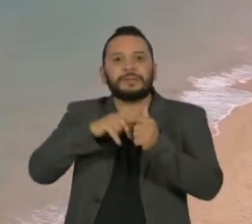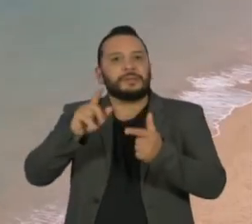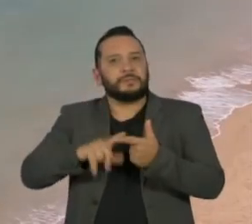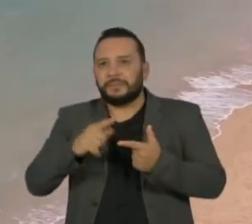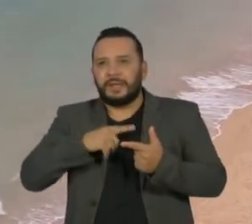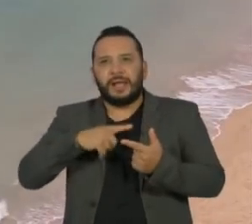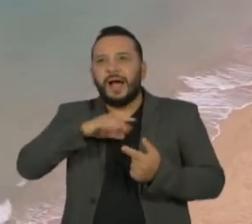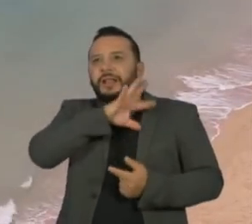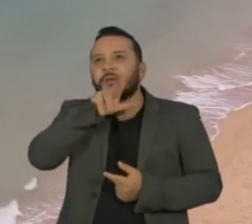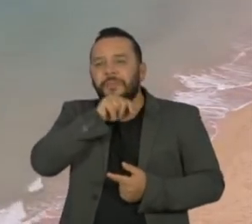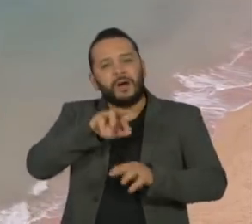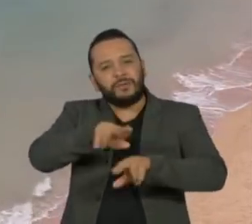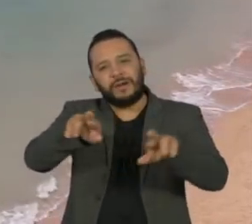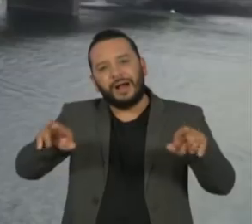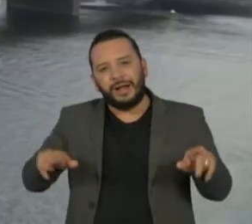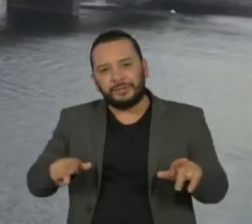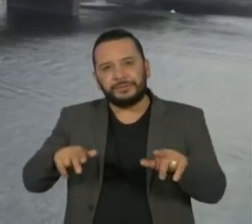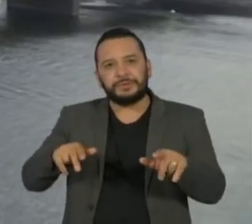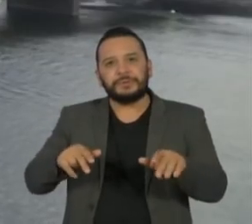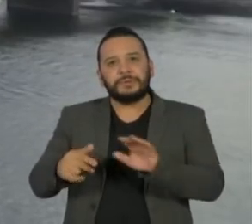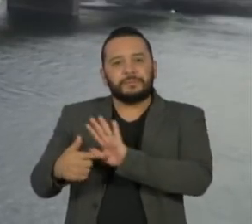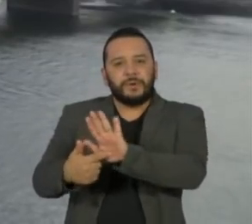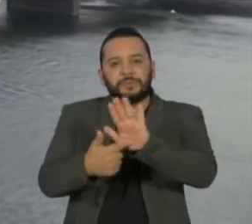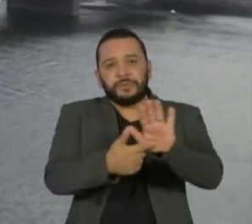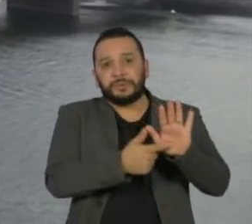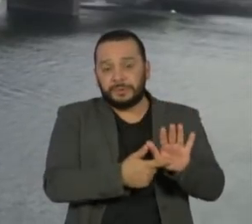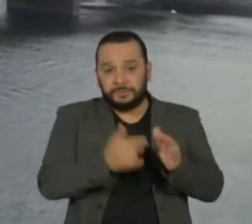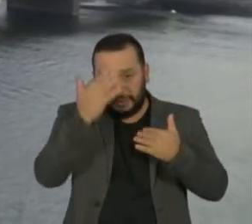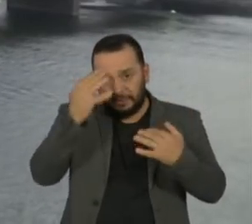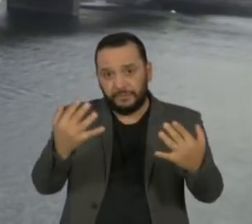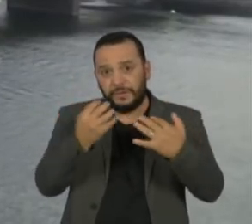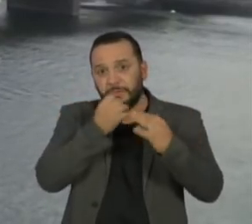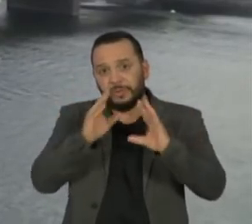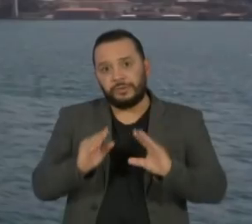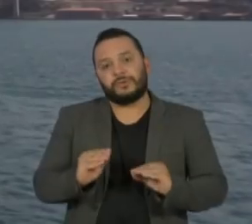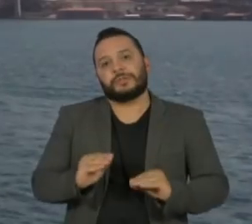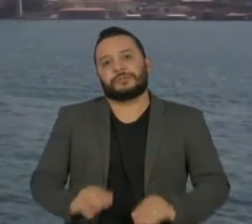Muito obrigada pela companhia, uma ótima noite e se puder, fique em casa.